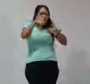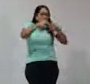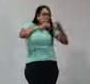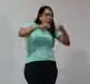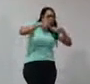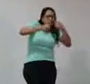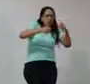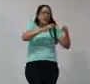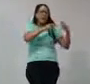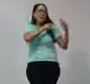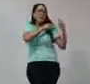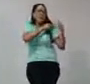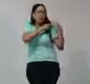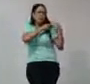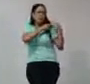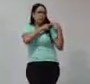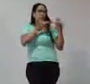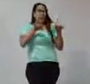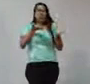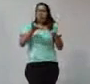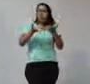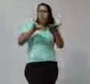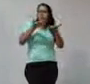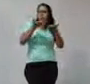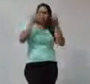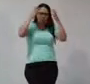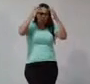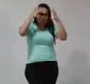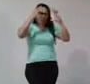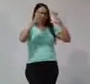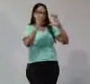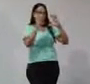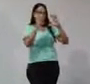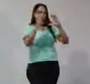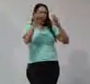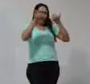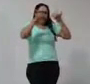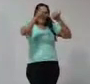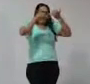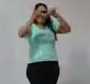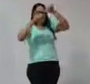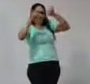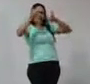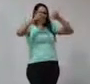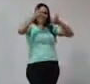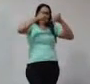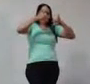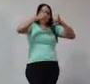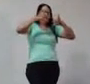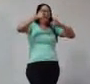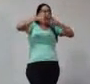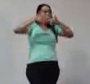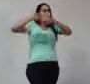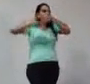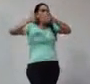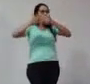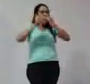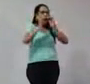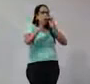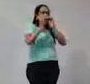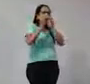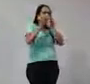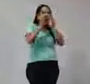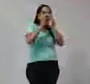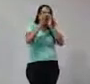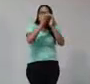e estimula os estudantes a repetirem o nome de cada uma. E tem a